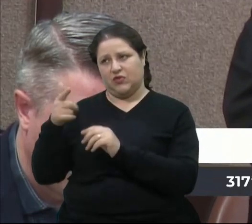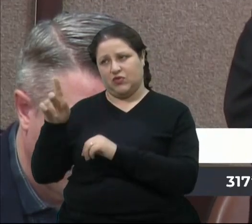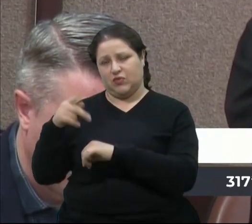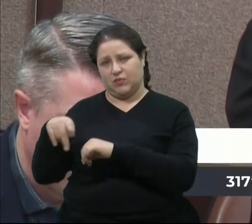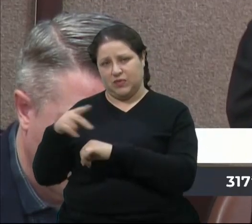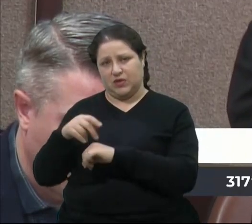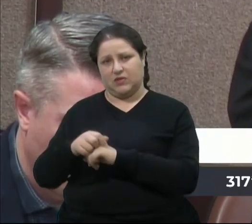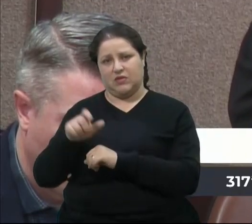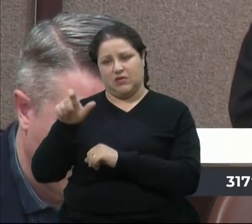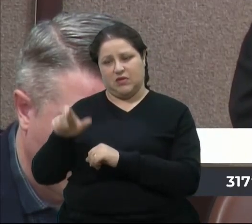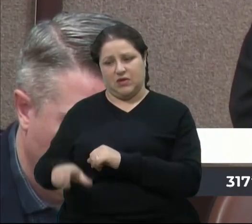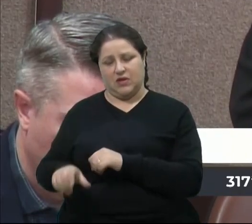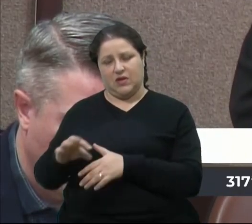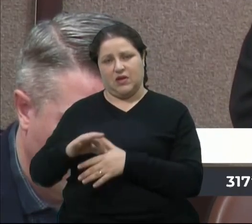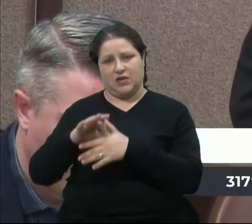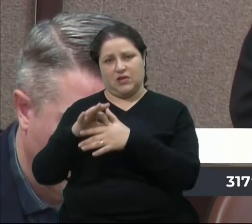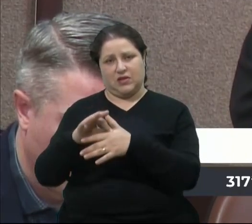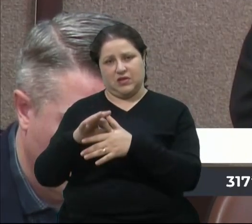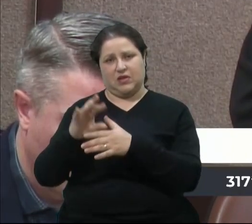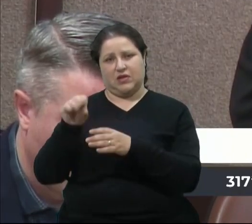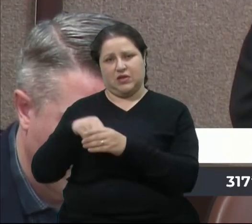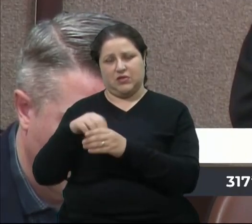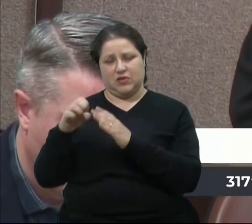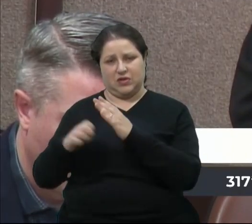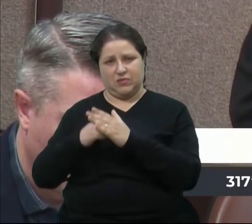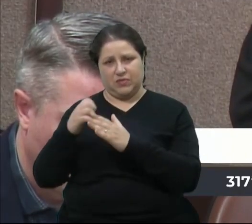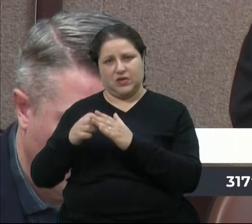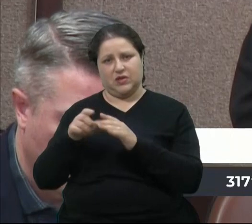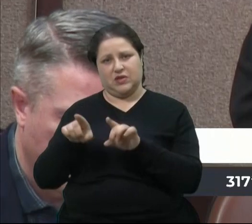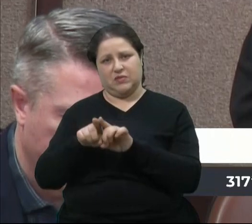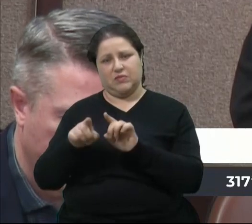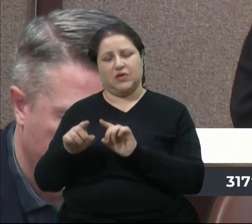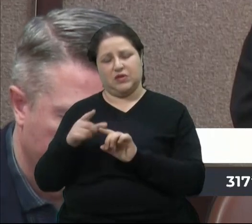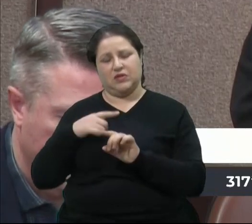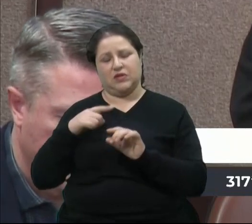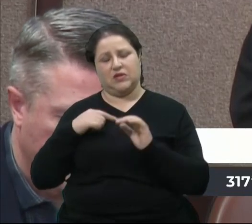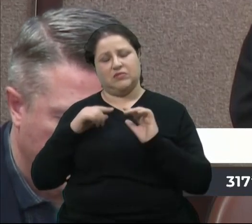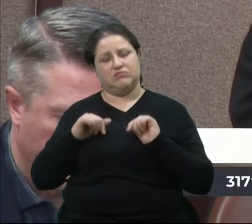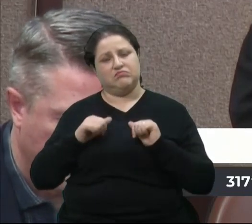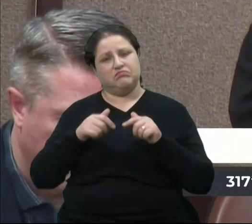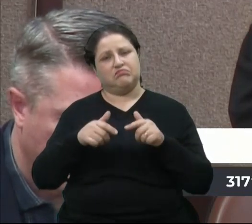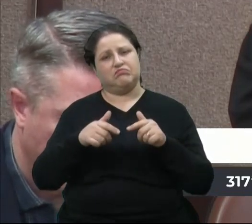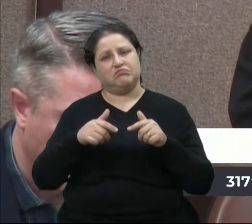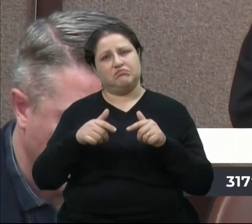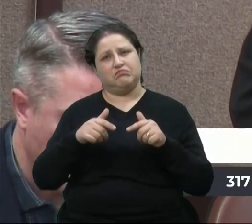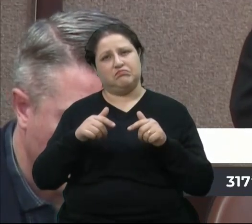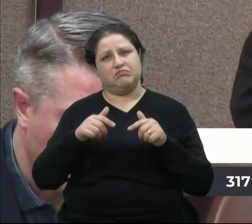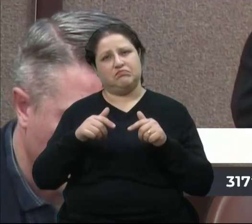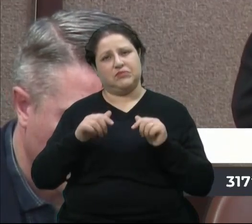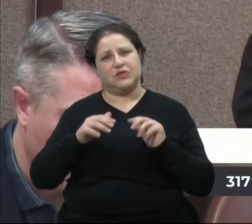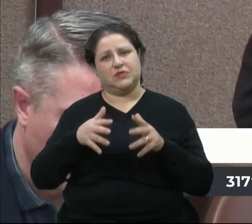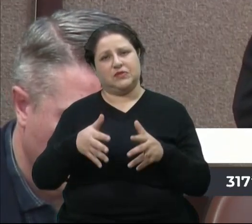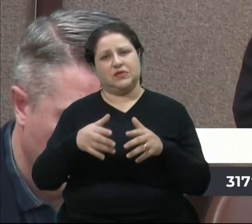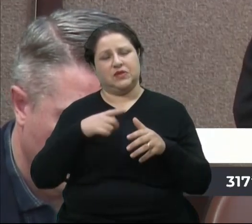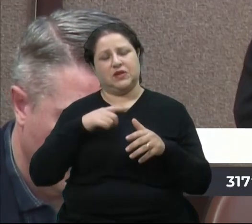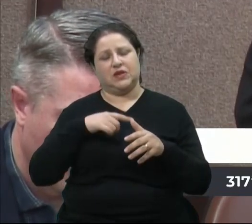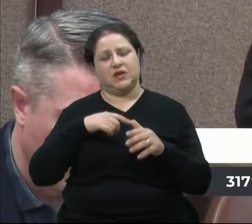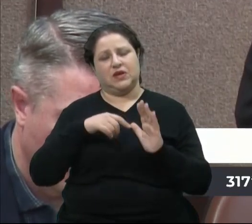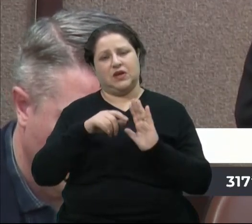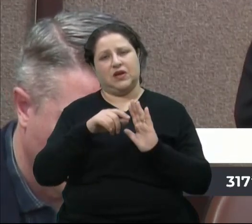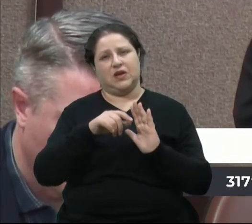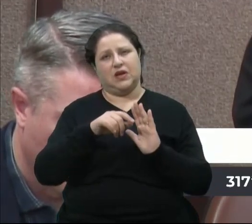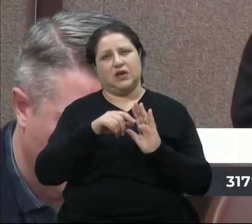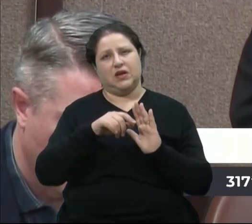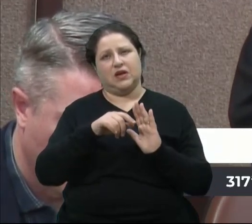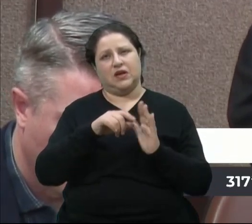o Sr. Daniel Raul Randon também se destaca por sua dedicação à agenda ISG, Environment, Social